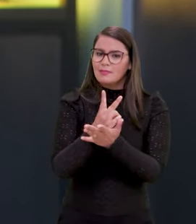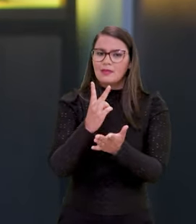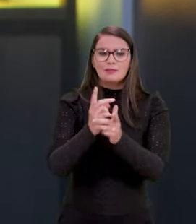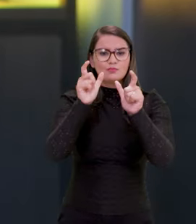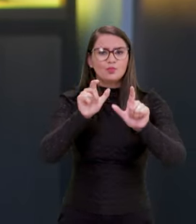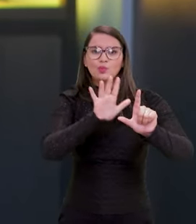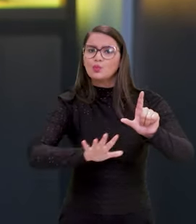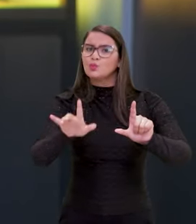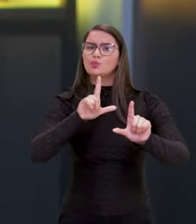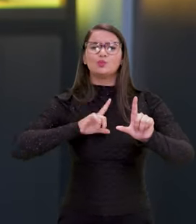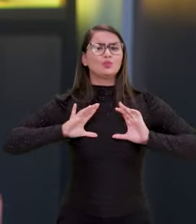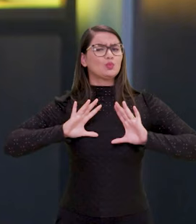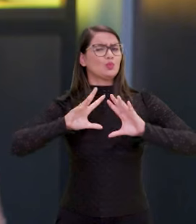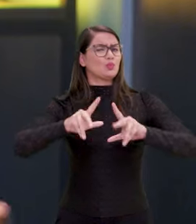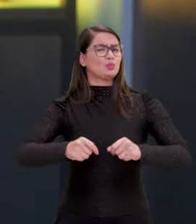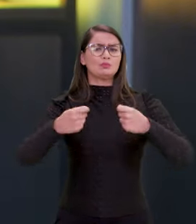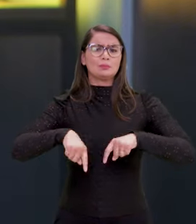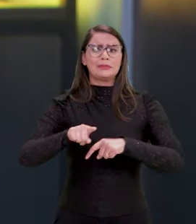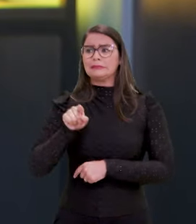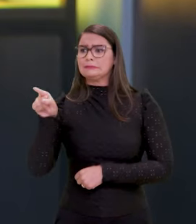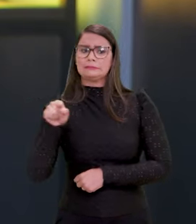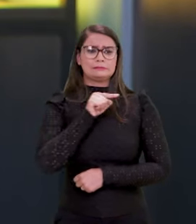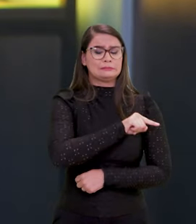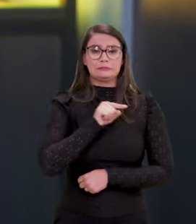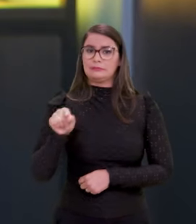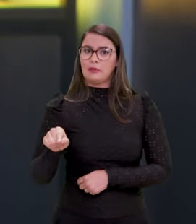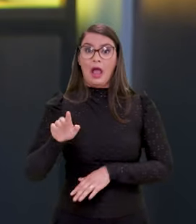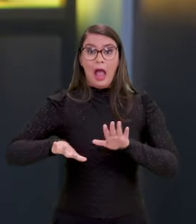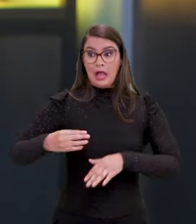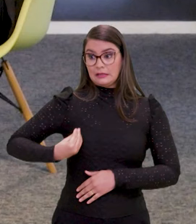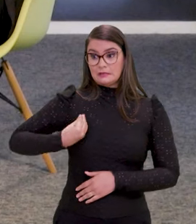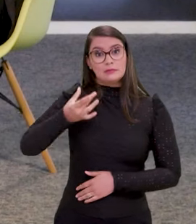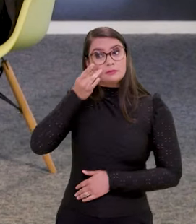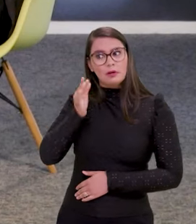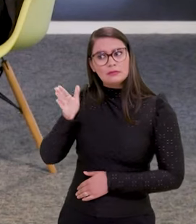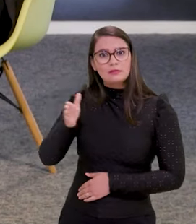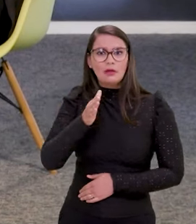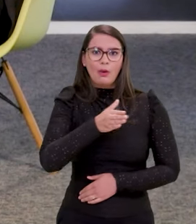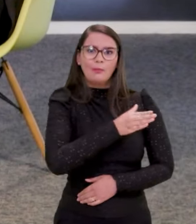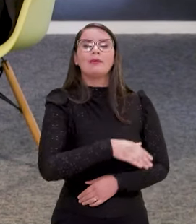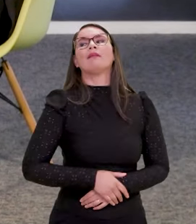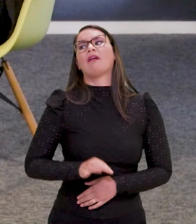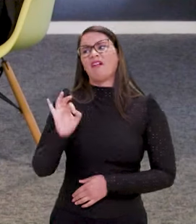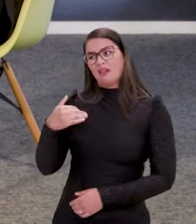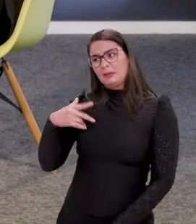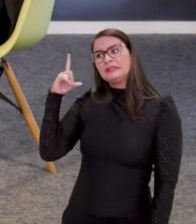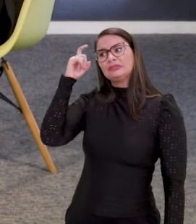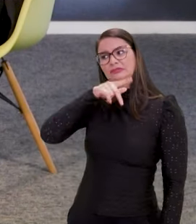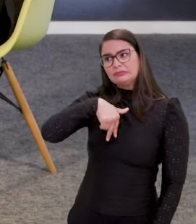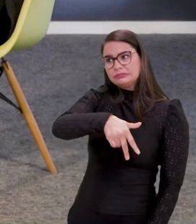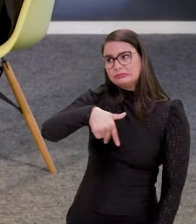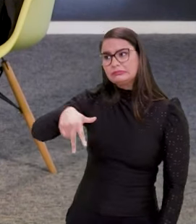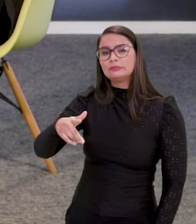lugar essa informação e não precise de fazer essas várias interações, até físicas, dos órgãos. Sim, porque é uma andança difícil,